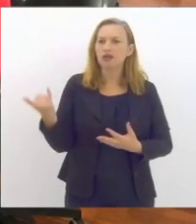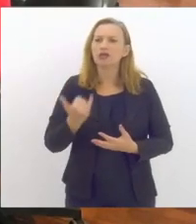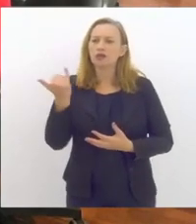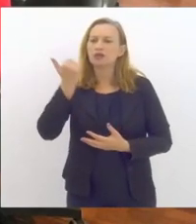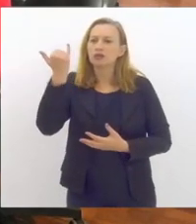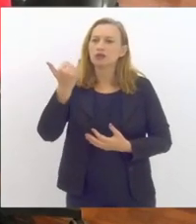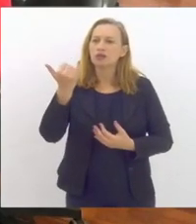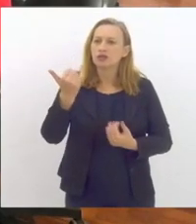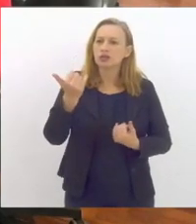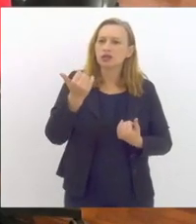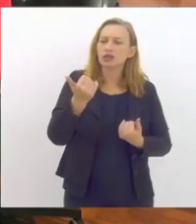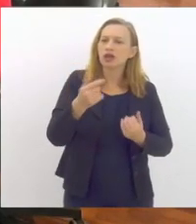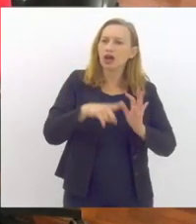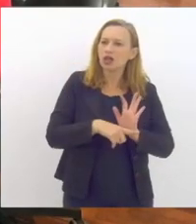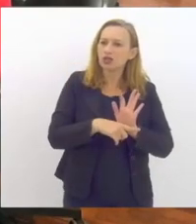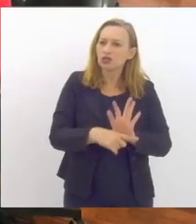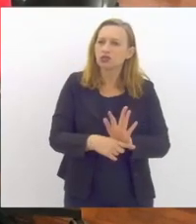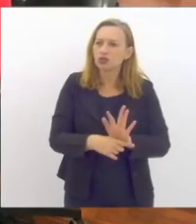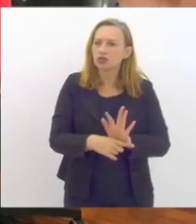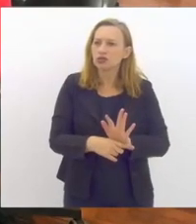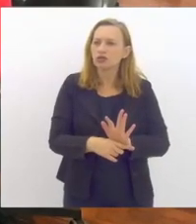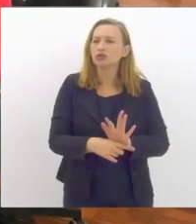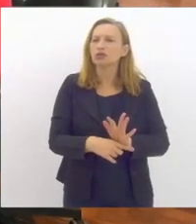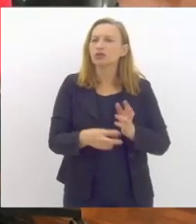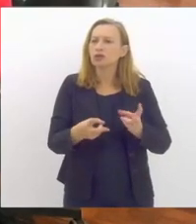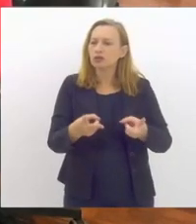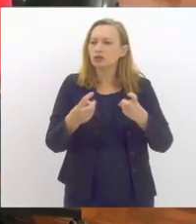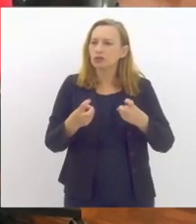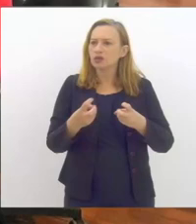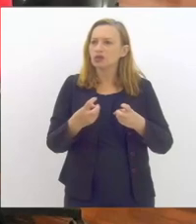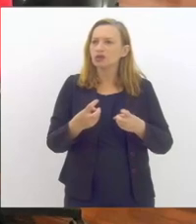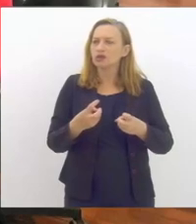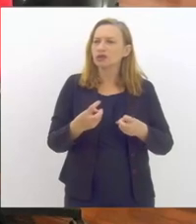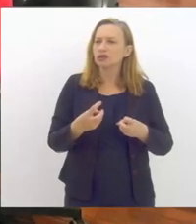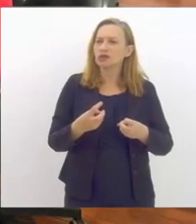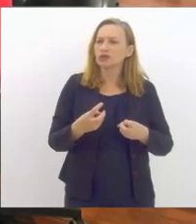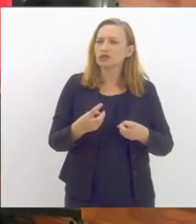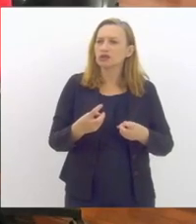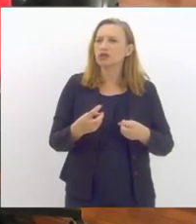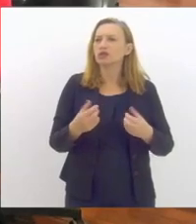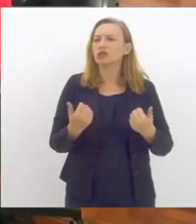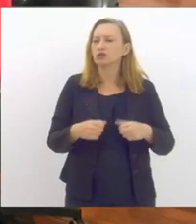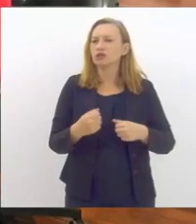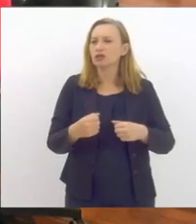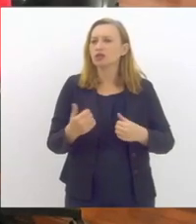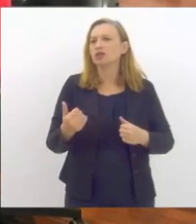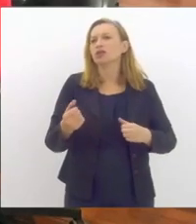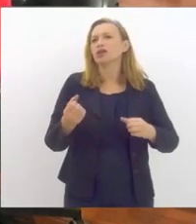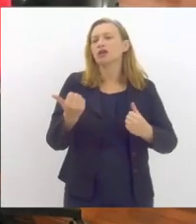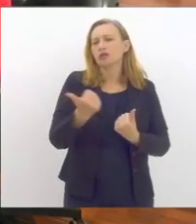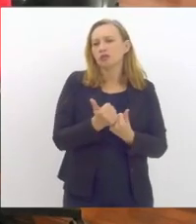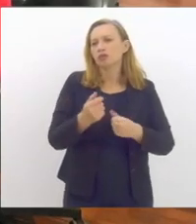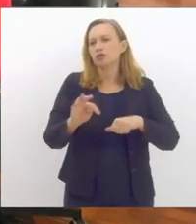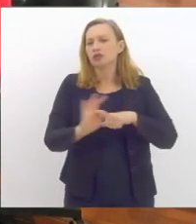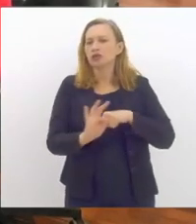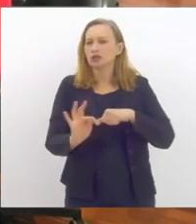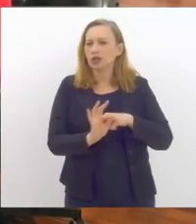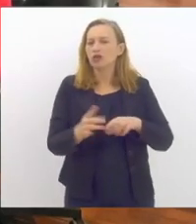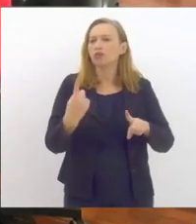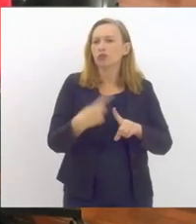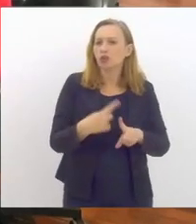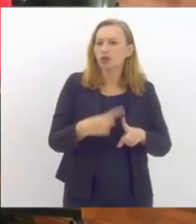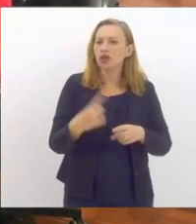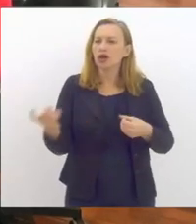assistência e que está sendo percebida como um demanda importante dos apoiadores técnicos municipais. Isso porque